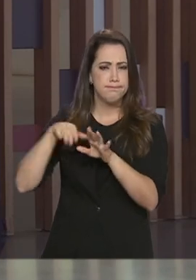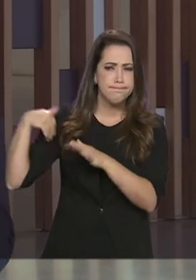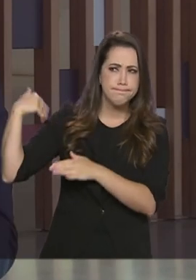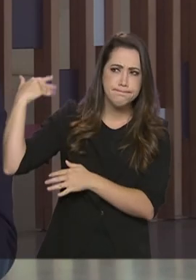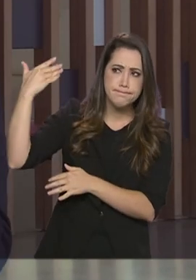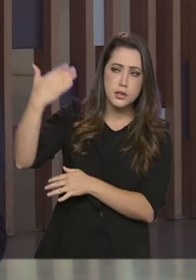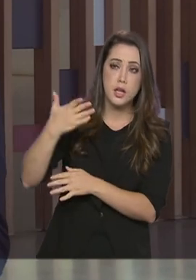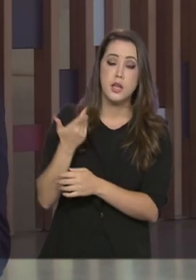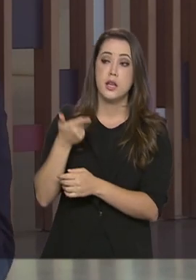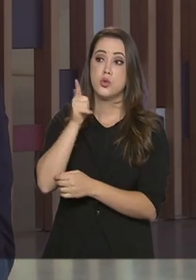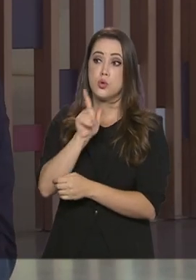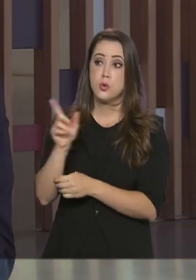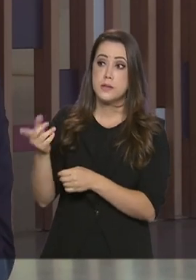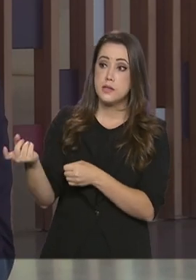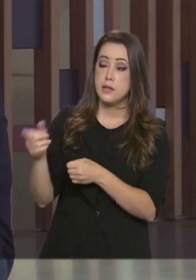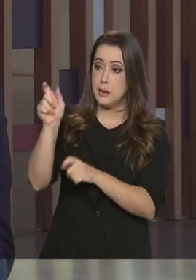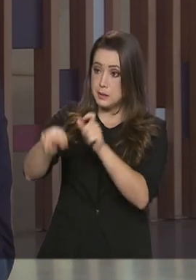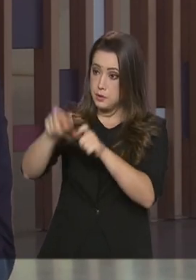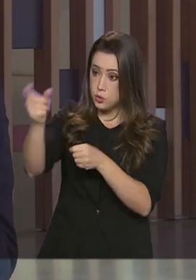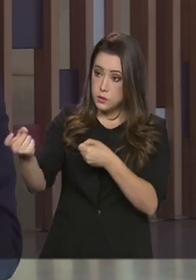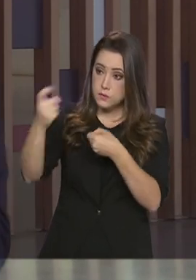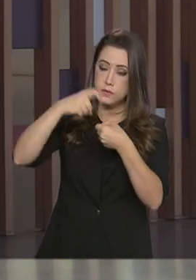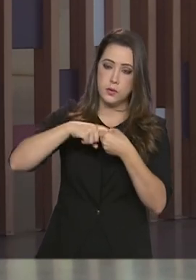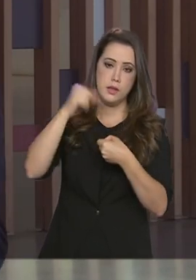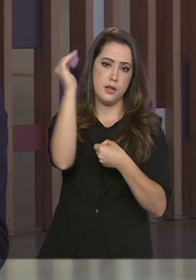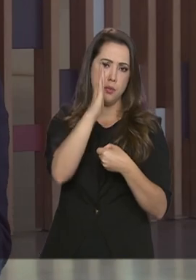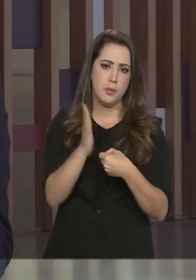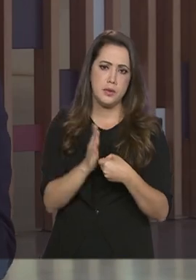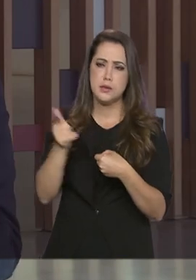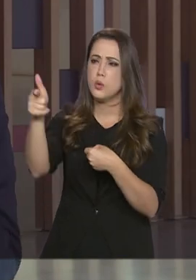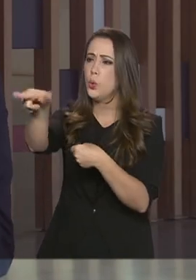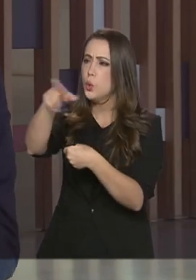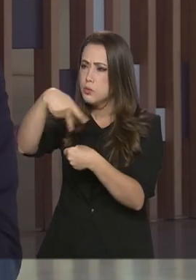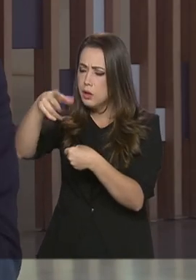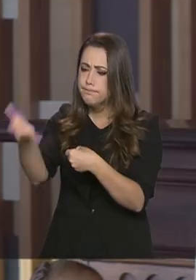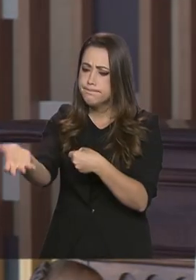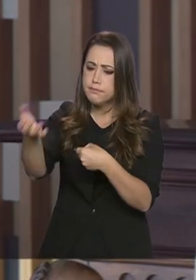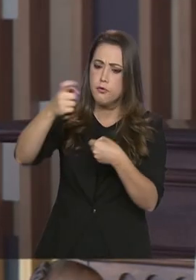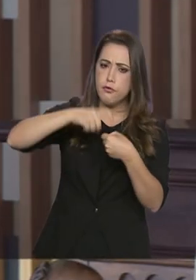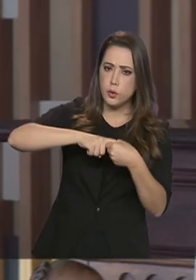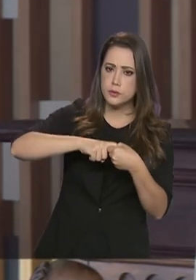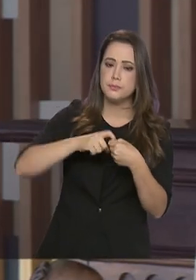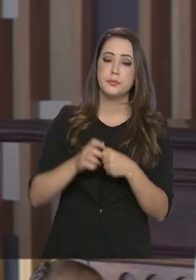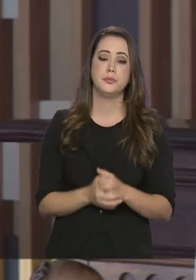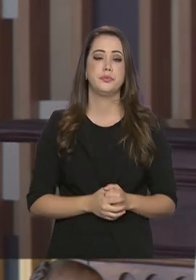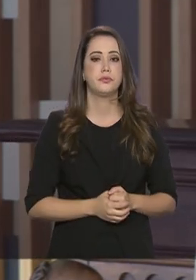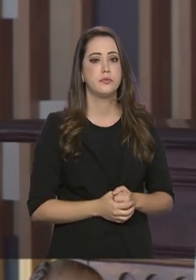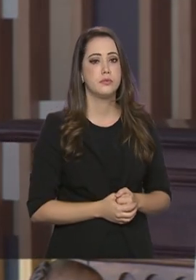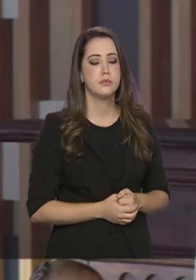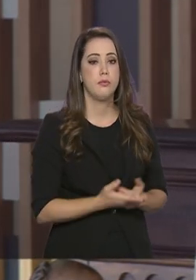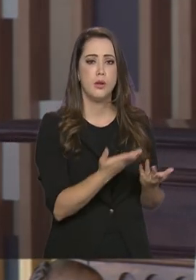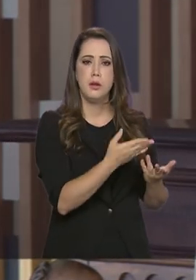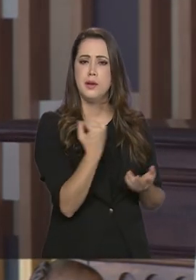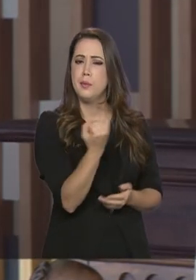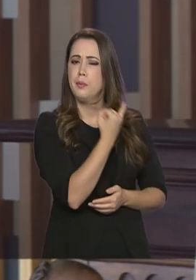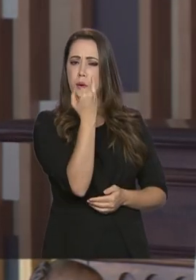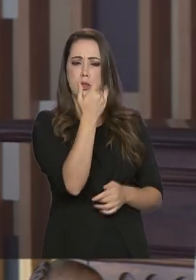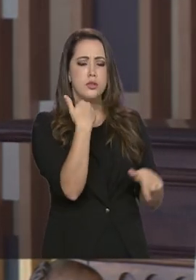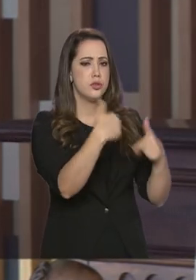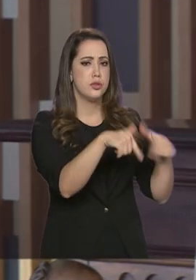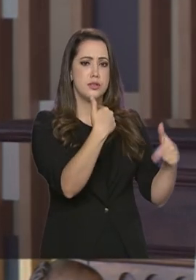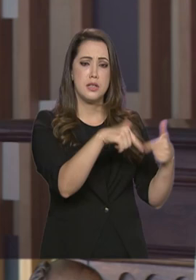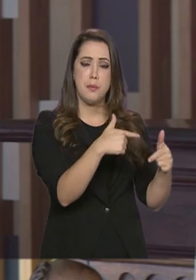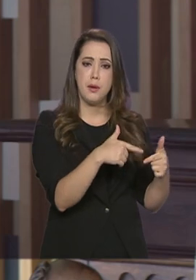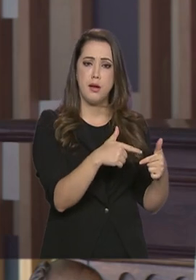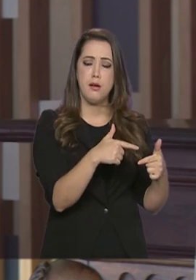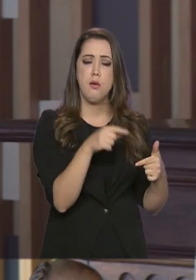de repatriar esses brasileiros que estavam no exterior. Como é que está sendo esse trabalho, ministro? Sim, está sendo um trabalho fundamental porque ele tem a ver com